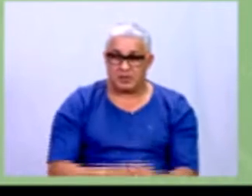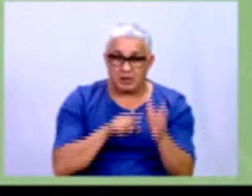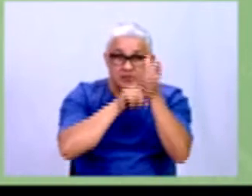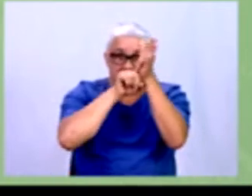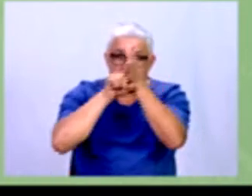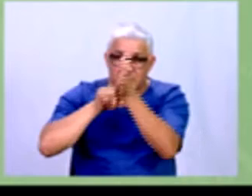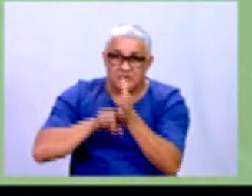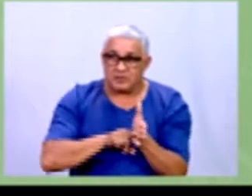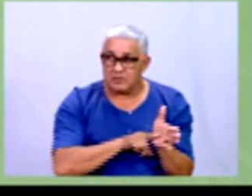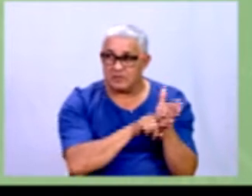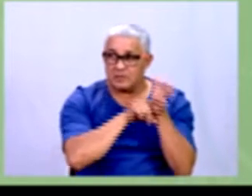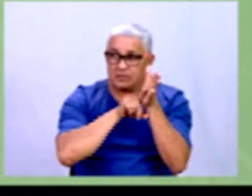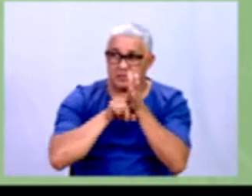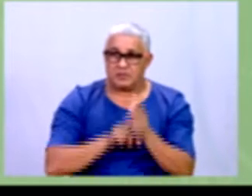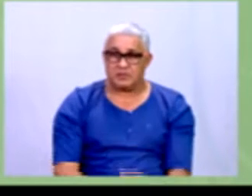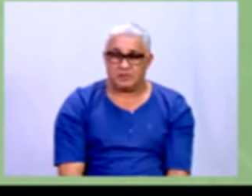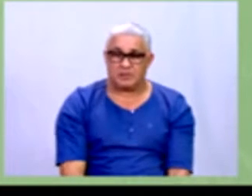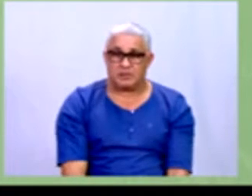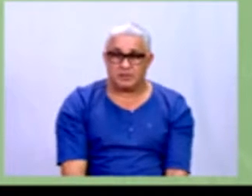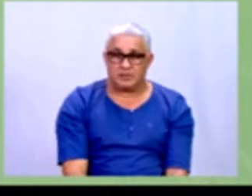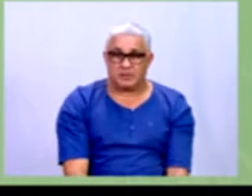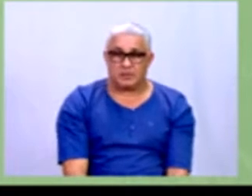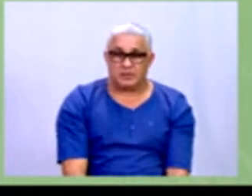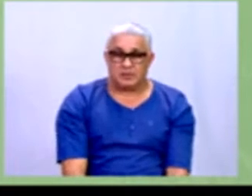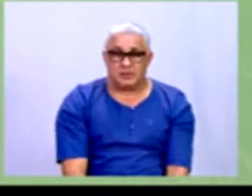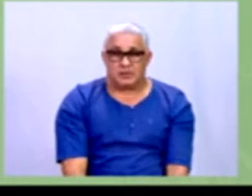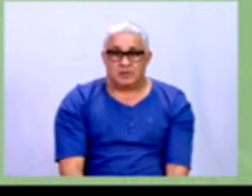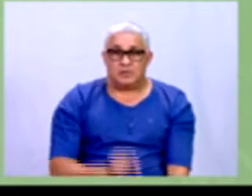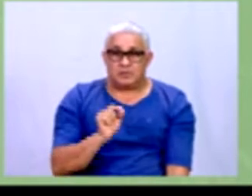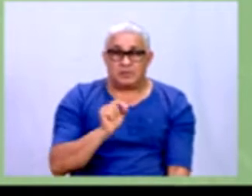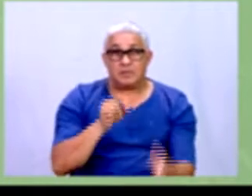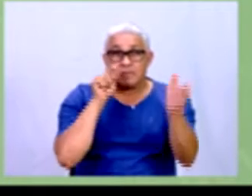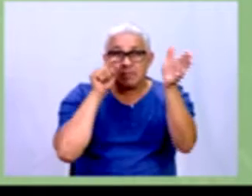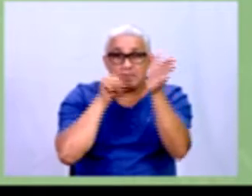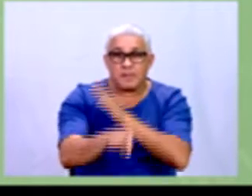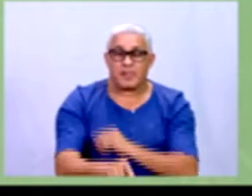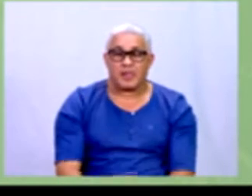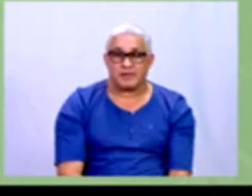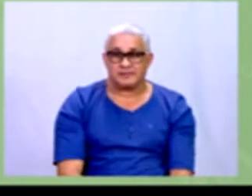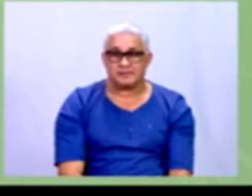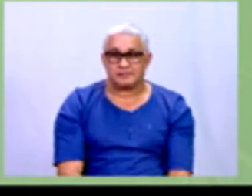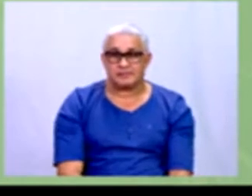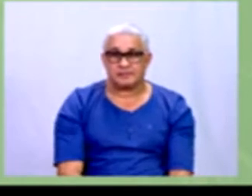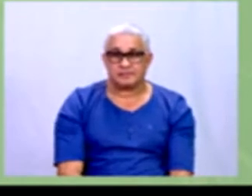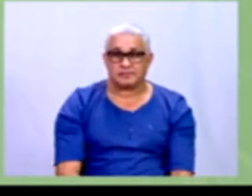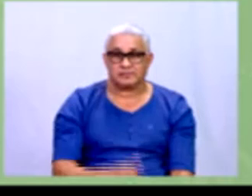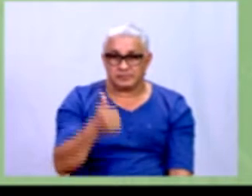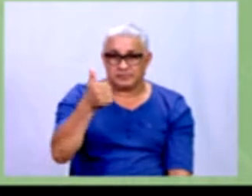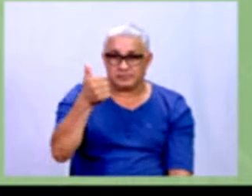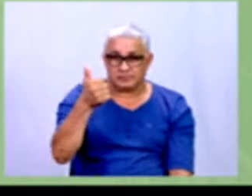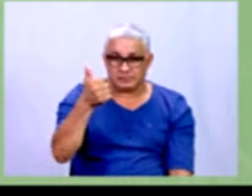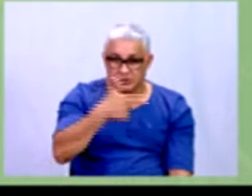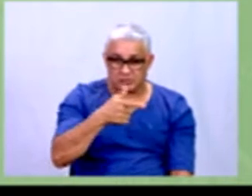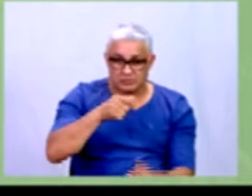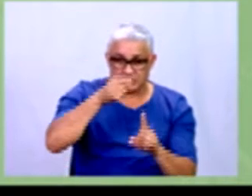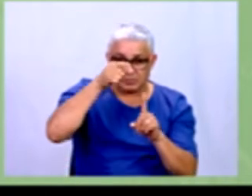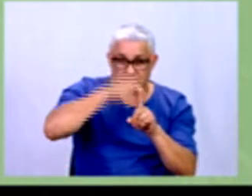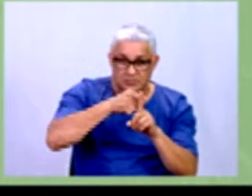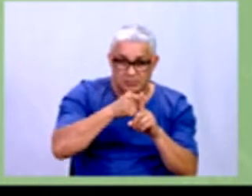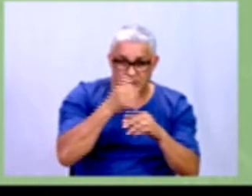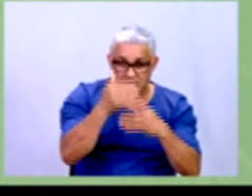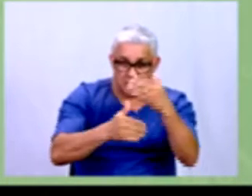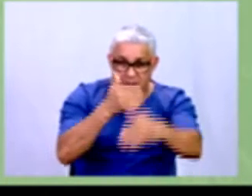pesquisa, né, onde foi feita a pergunta. Nos próximos 12 meses você pretende